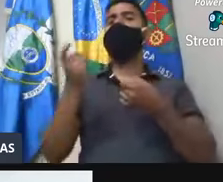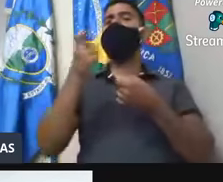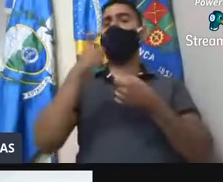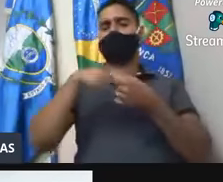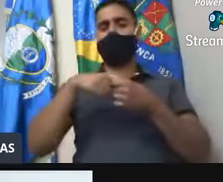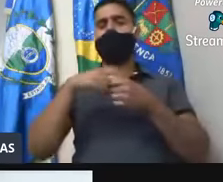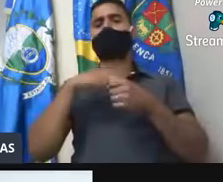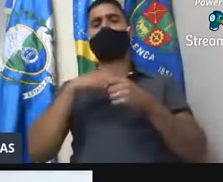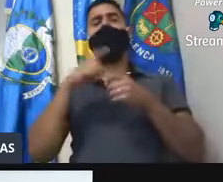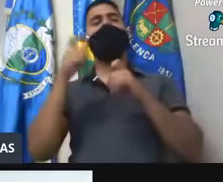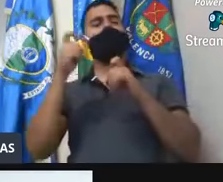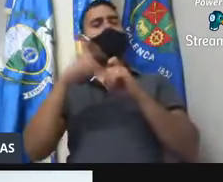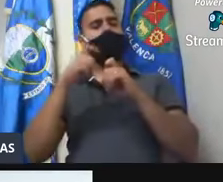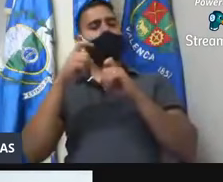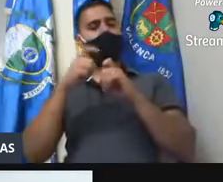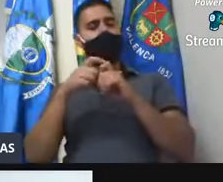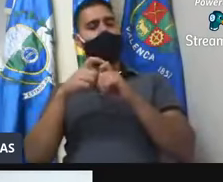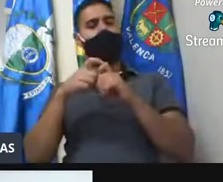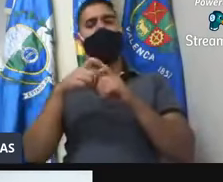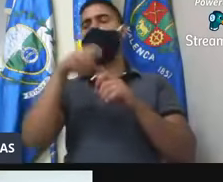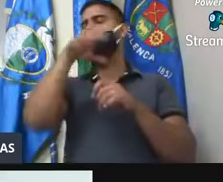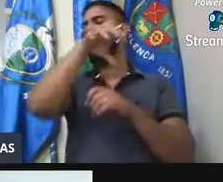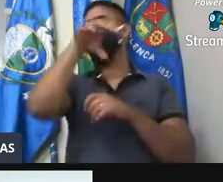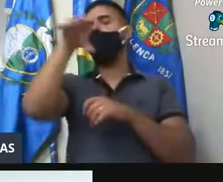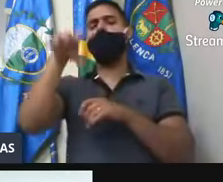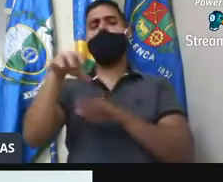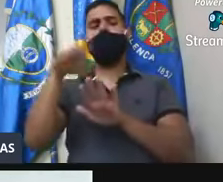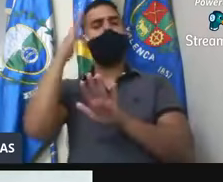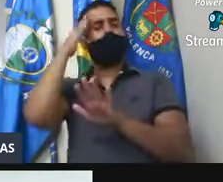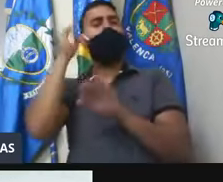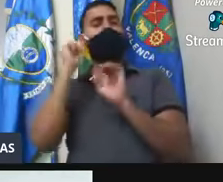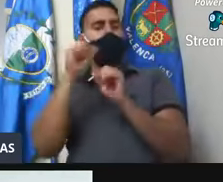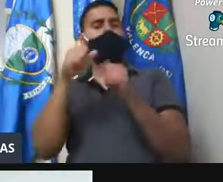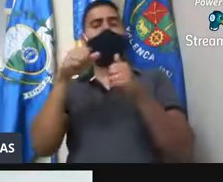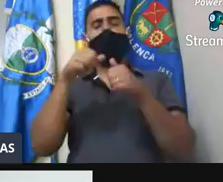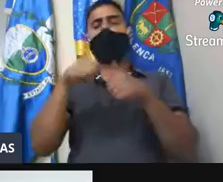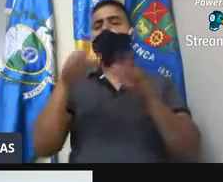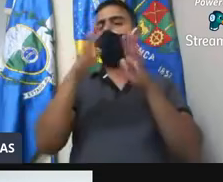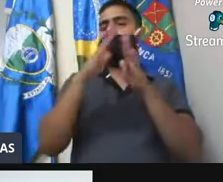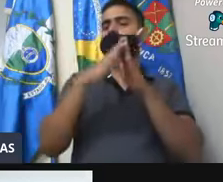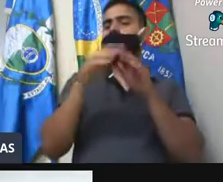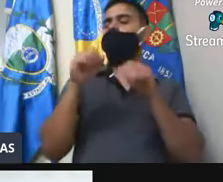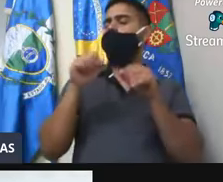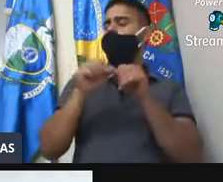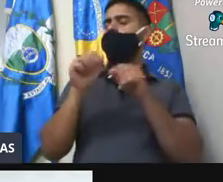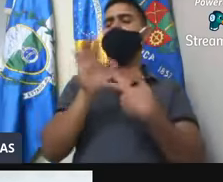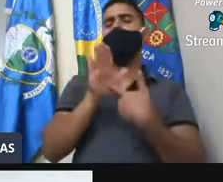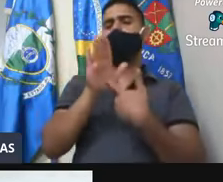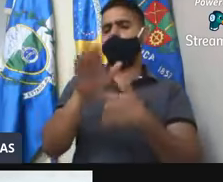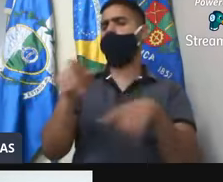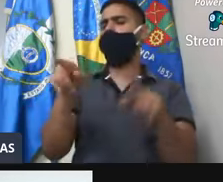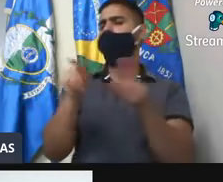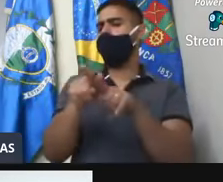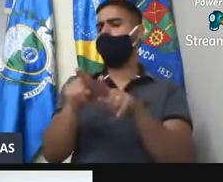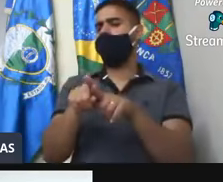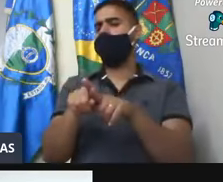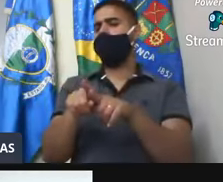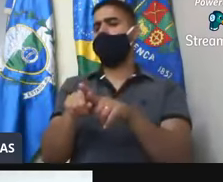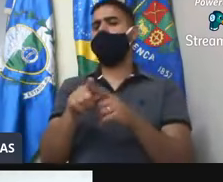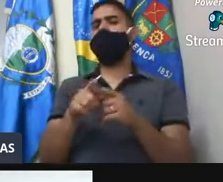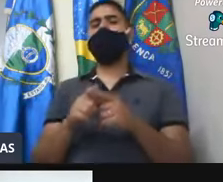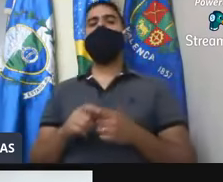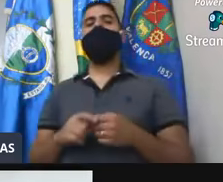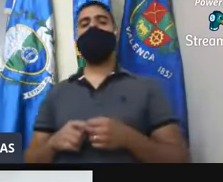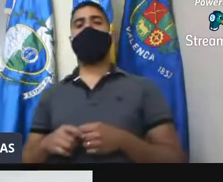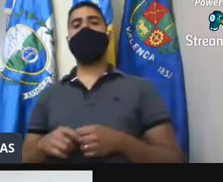atendimento em alguma unidade, que seria até essa casa, a gente vai fazer aqui a indicação através desse relato que me